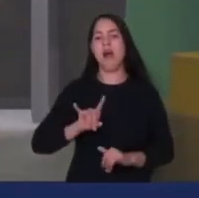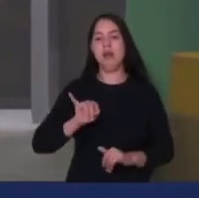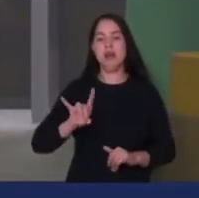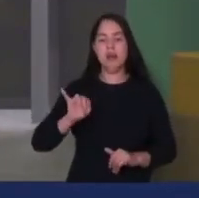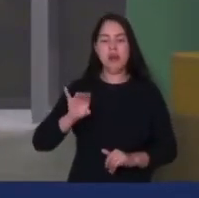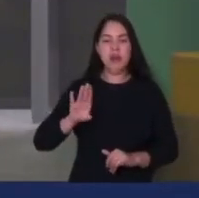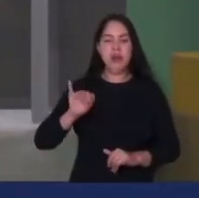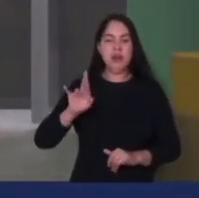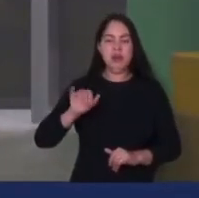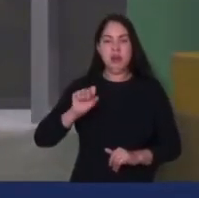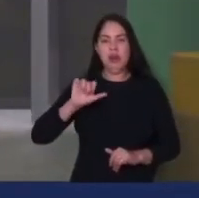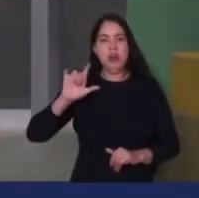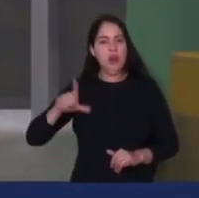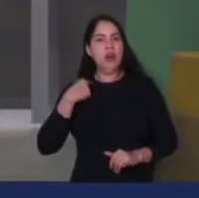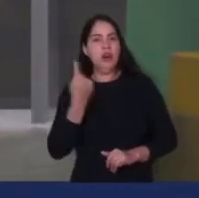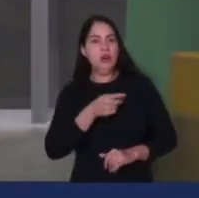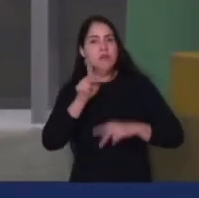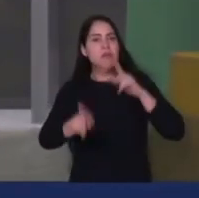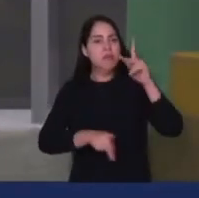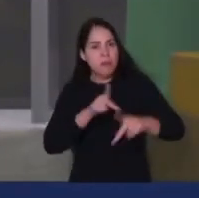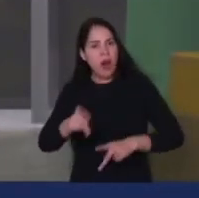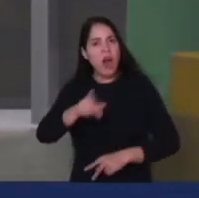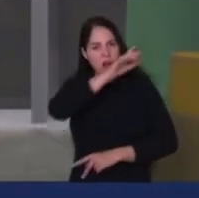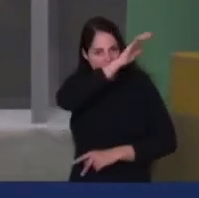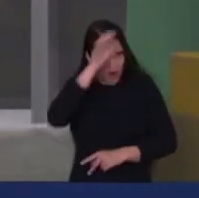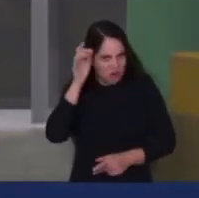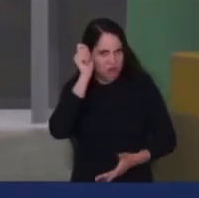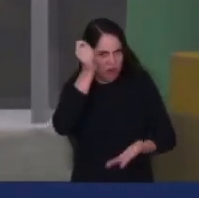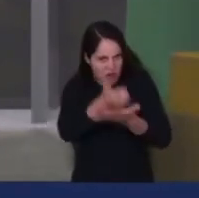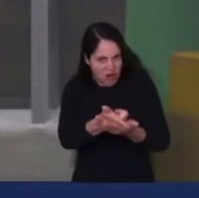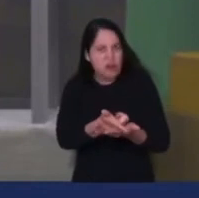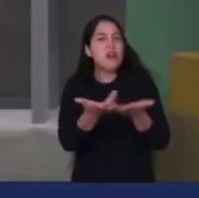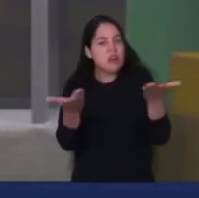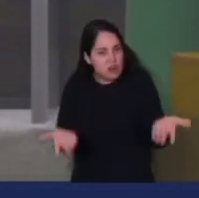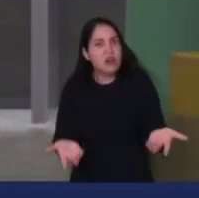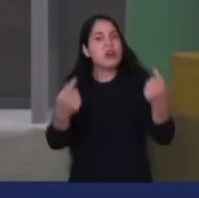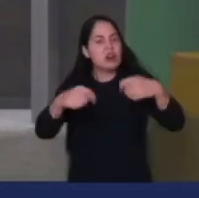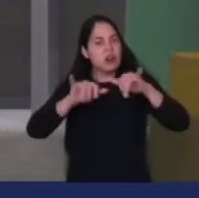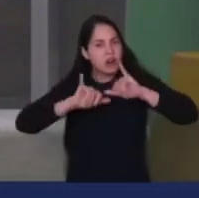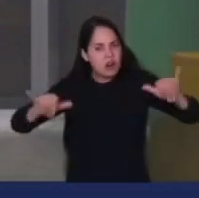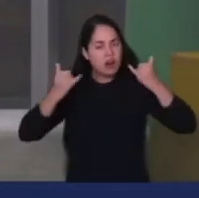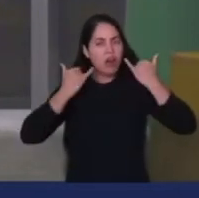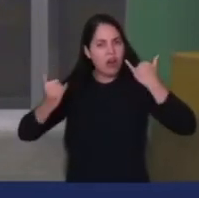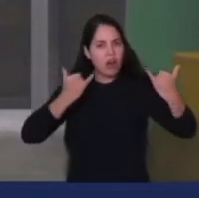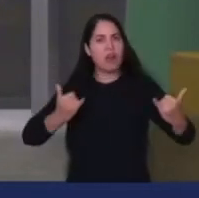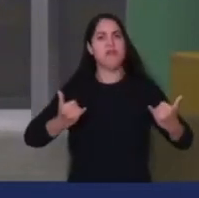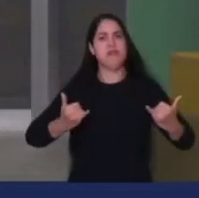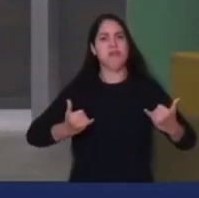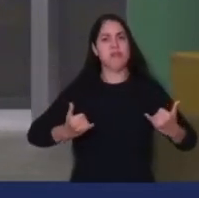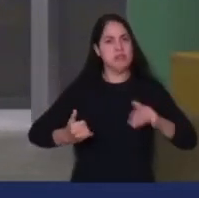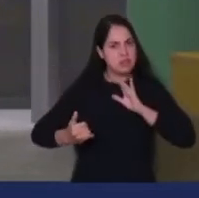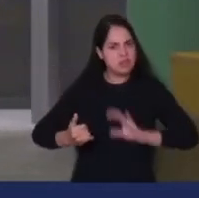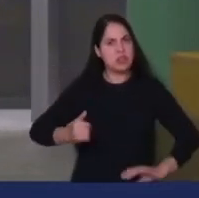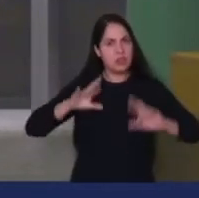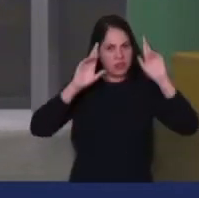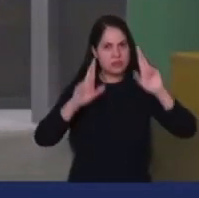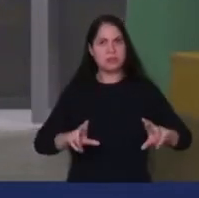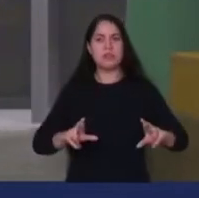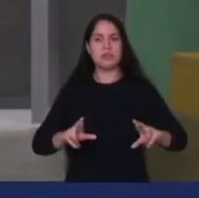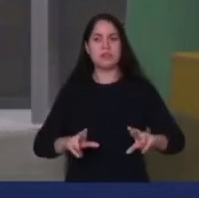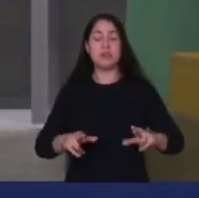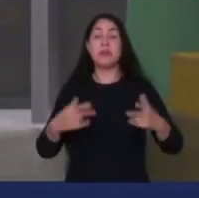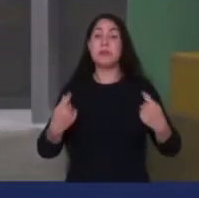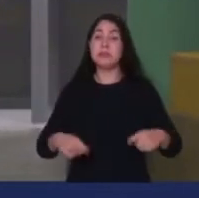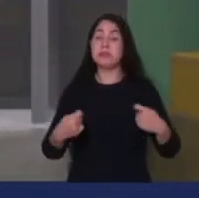para que nós possamos empoderar o consumidor, o consumidor informado e cidadão respeitado, o consumidor brasileiro precisa saber como